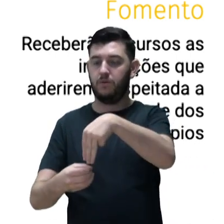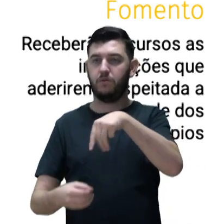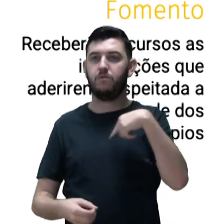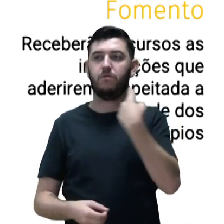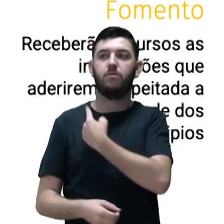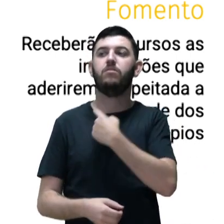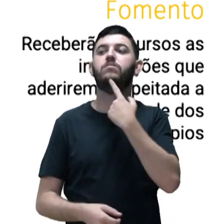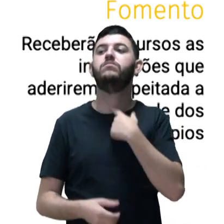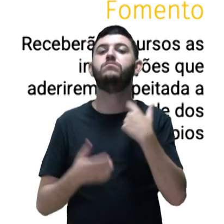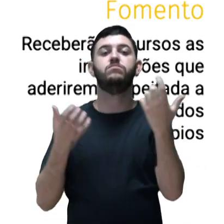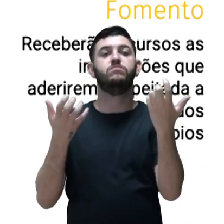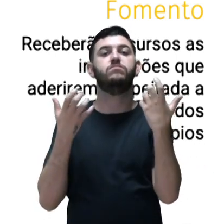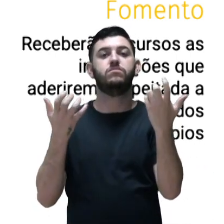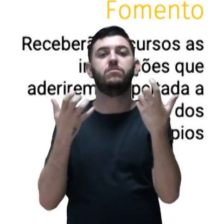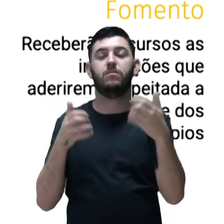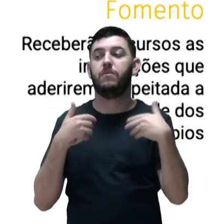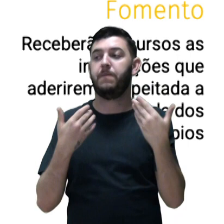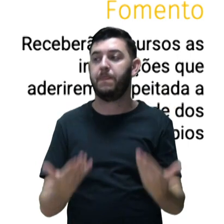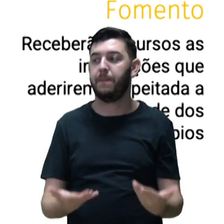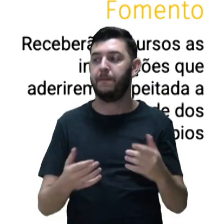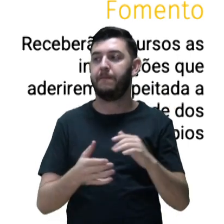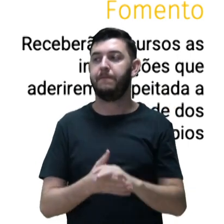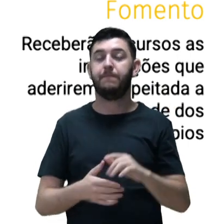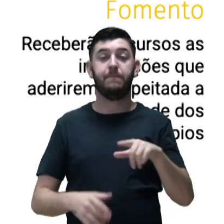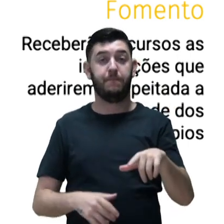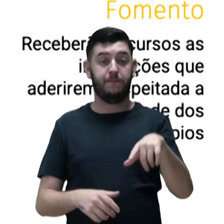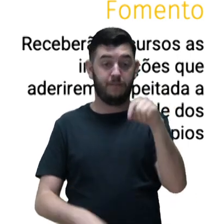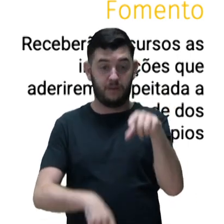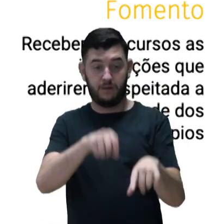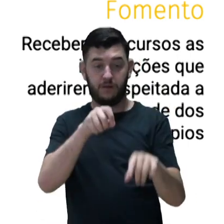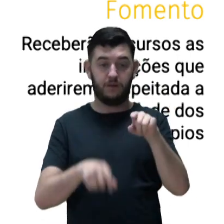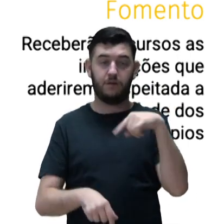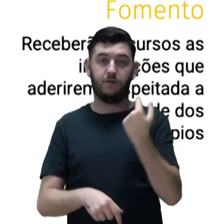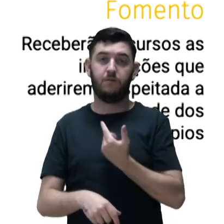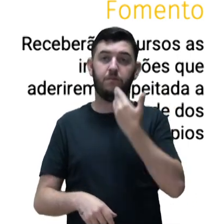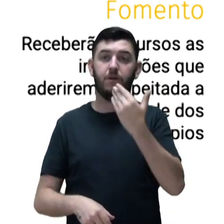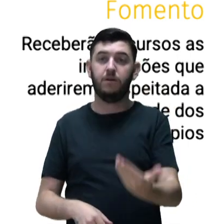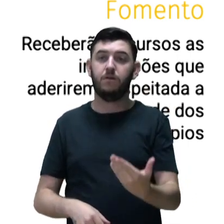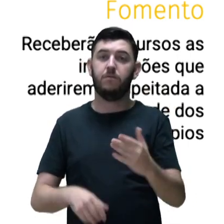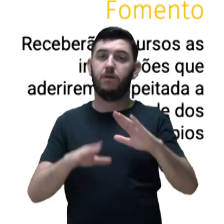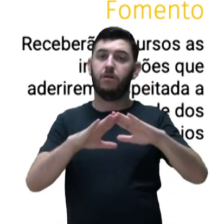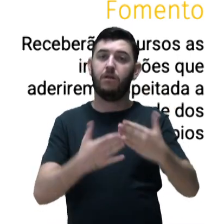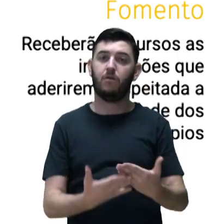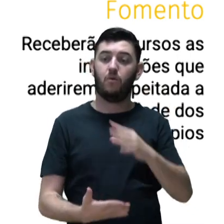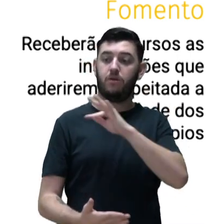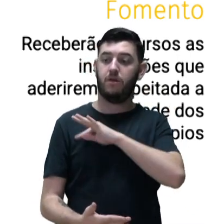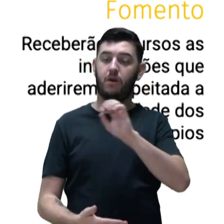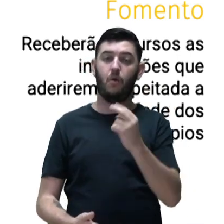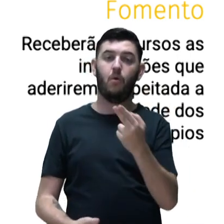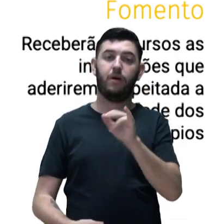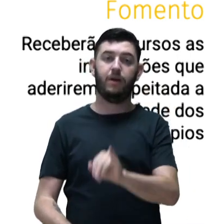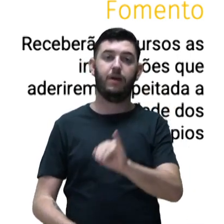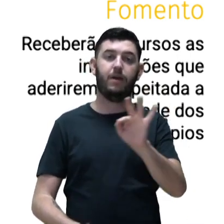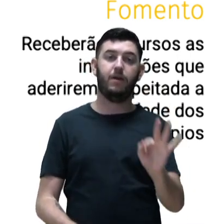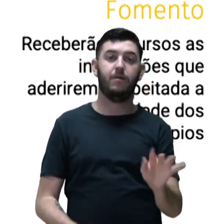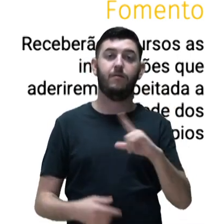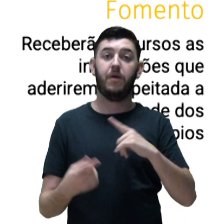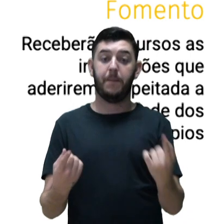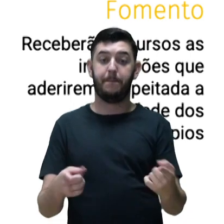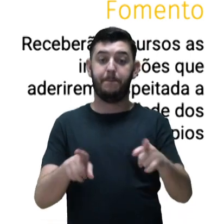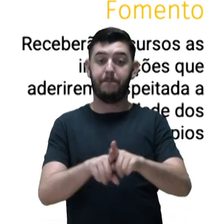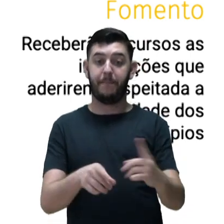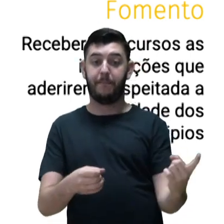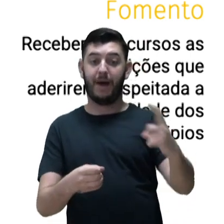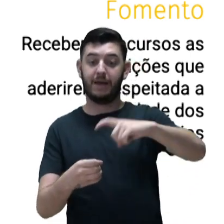Ainda, para fazer a sedesão, a gente está solicitando que essas instituições interessadas façam uma